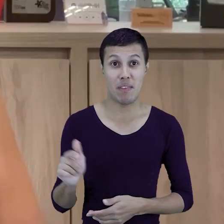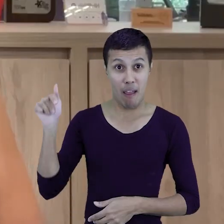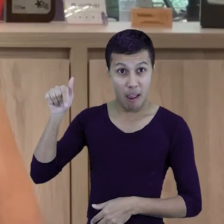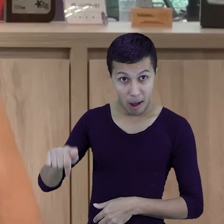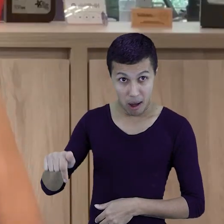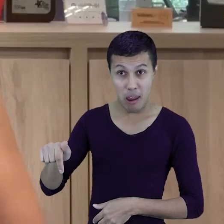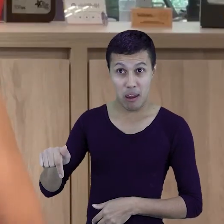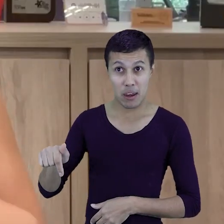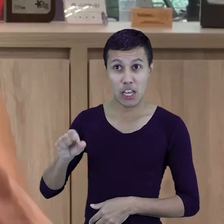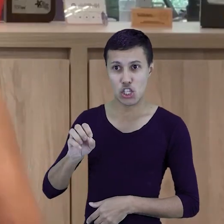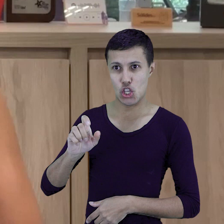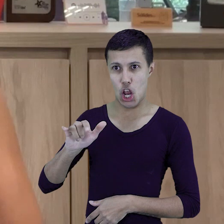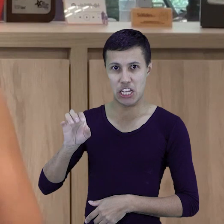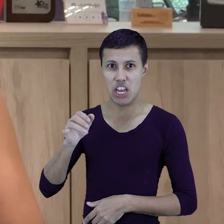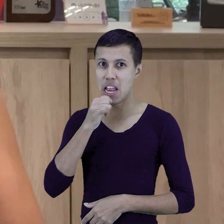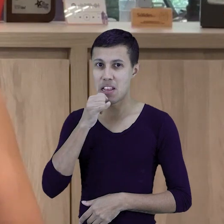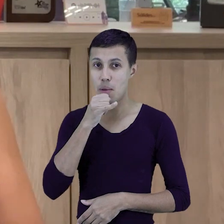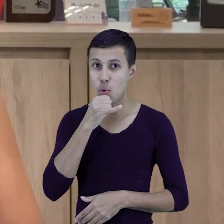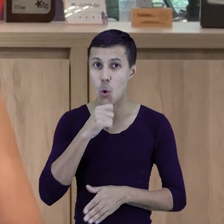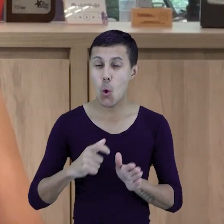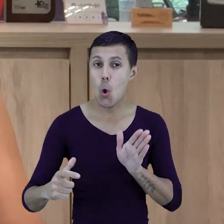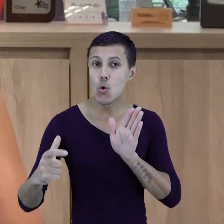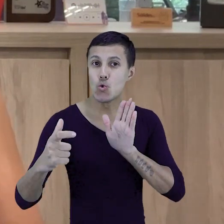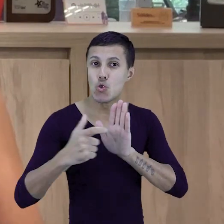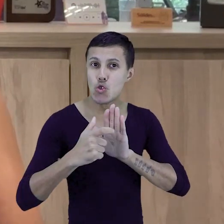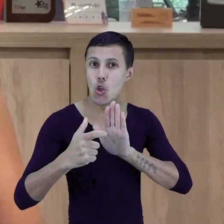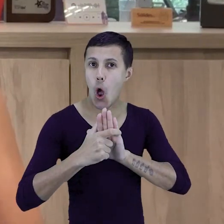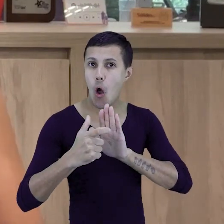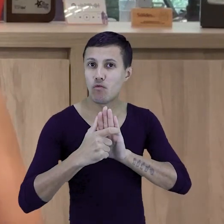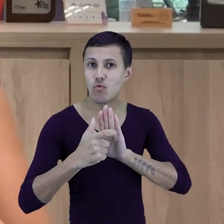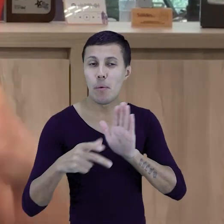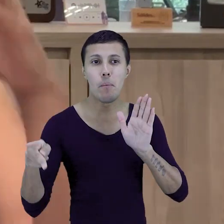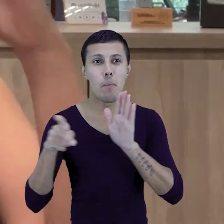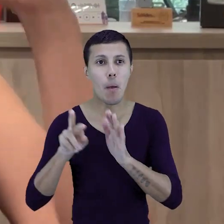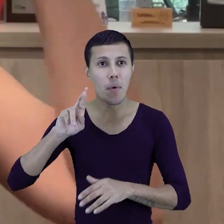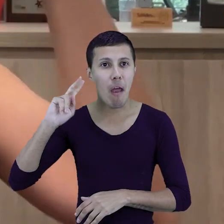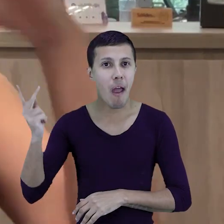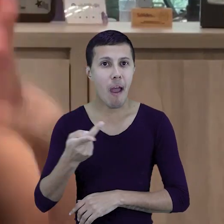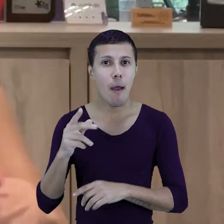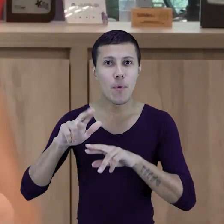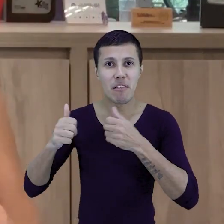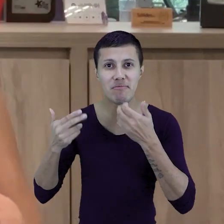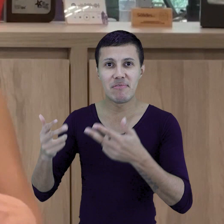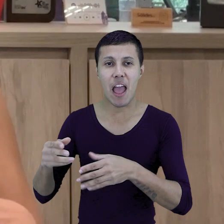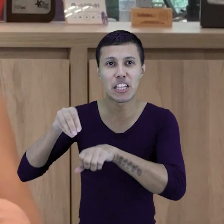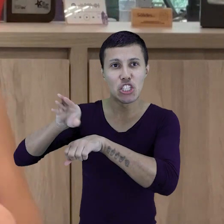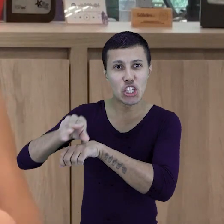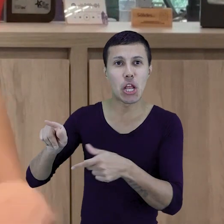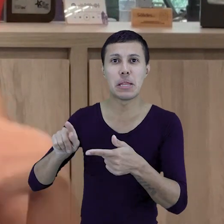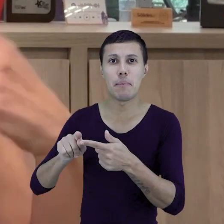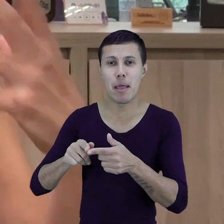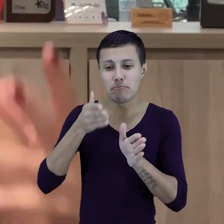caso, por exemplo, um software comum de RH, ele entrega indicadores, ele te dá uma visibilidade, né? Dos